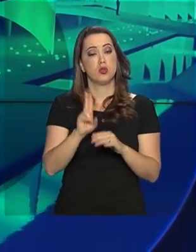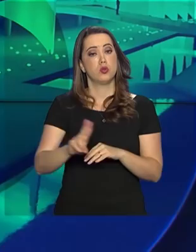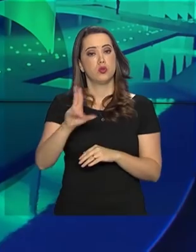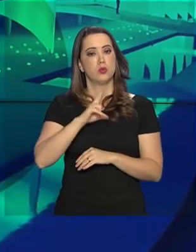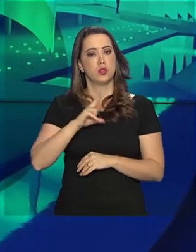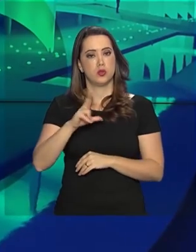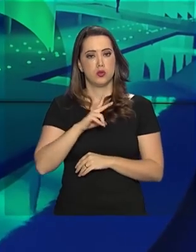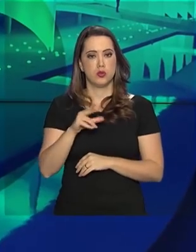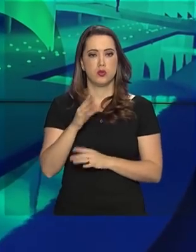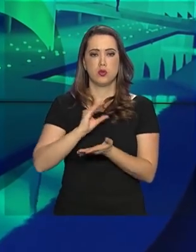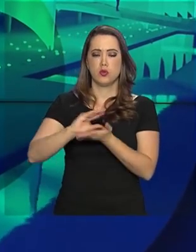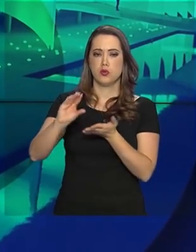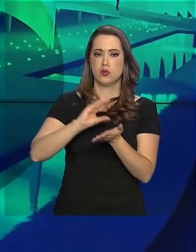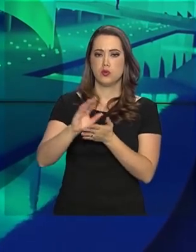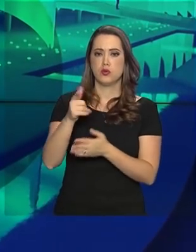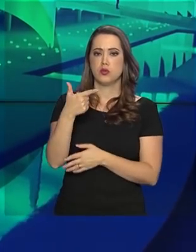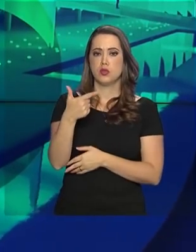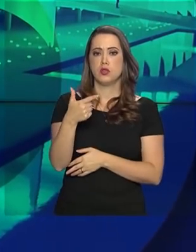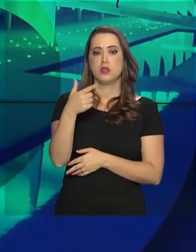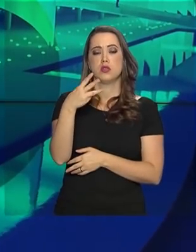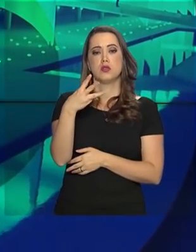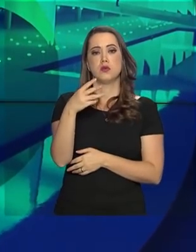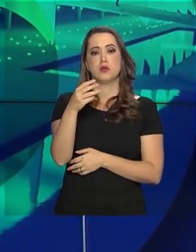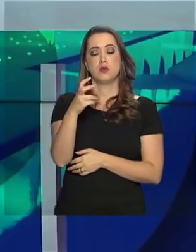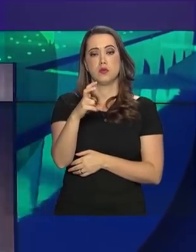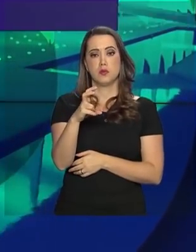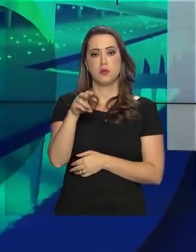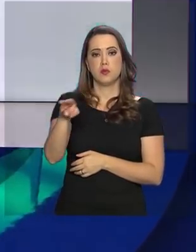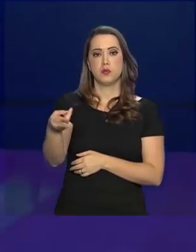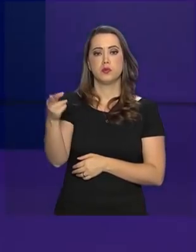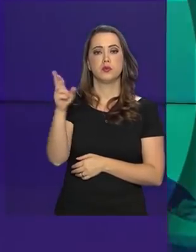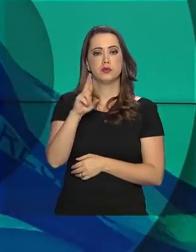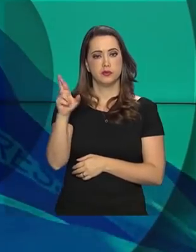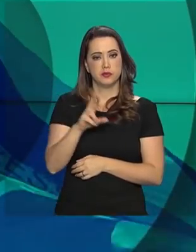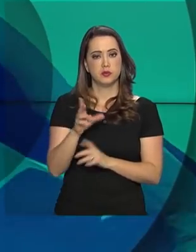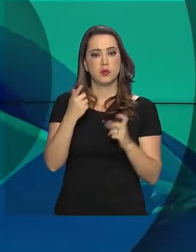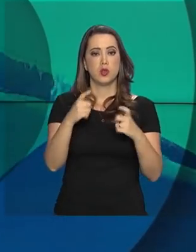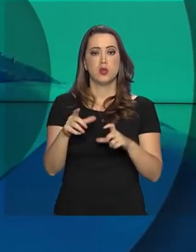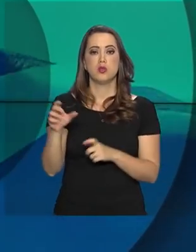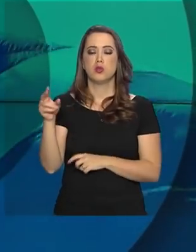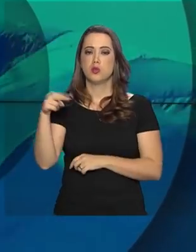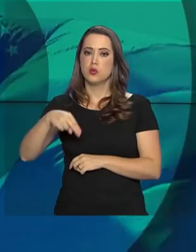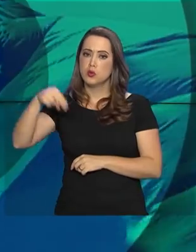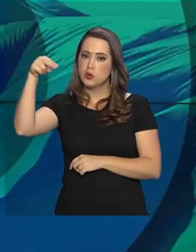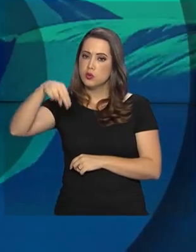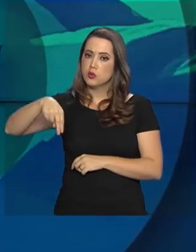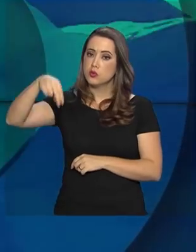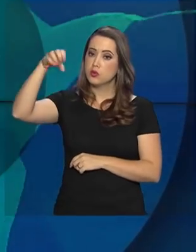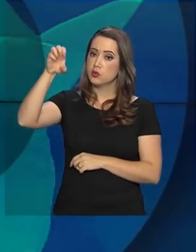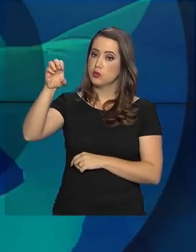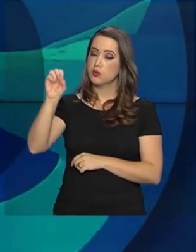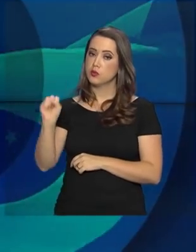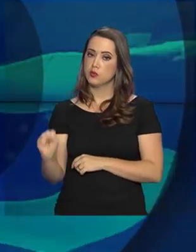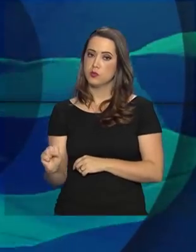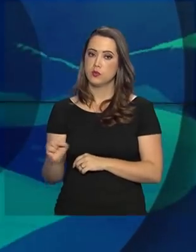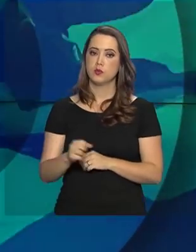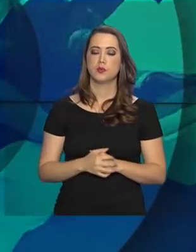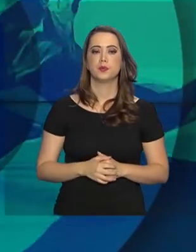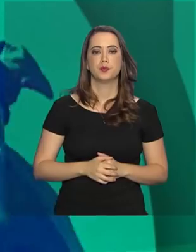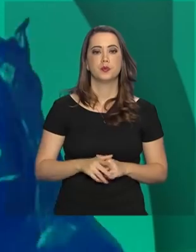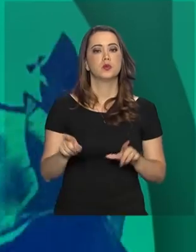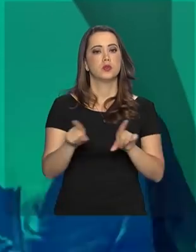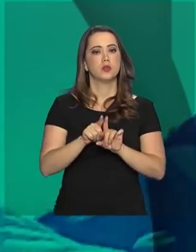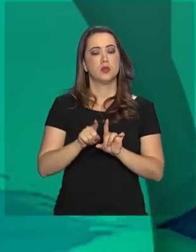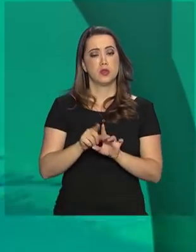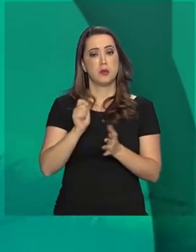privado, com investimentos de 235 milhões de reais nas regiões Norte, Nordeste e Sul.